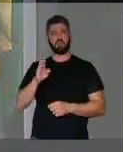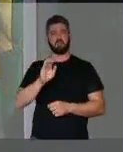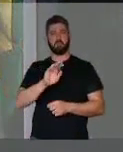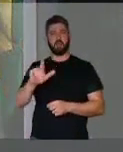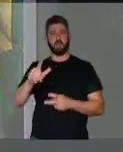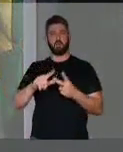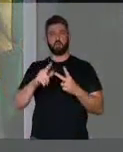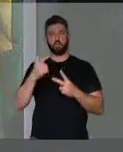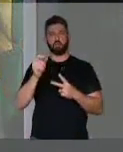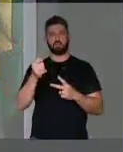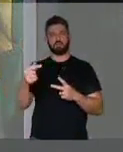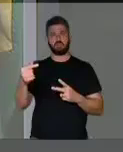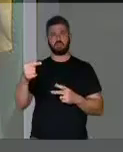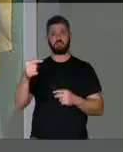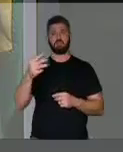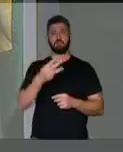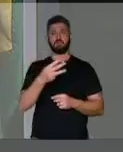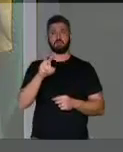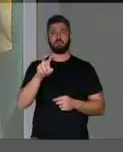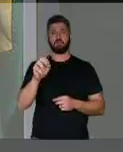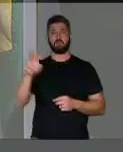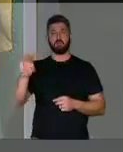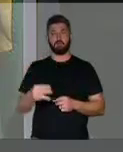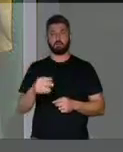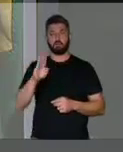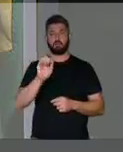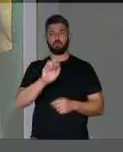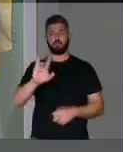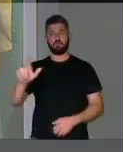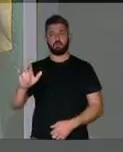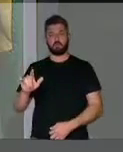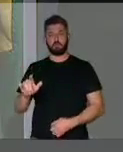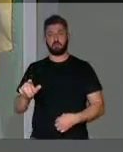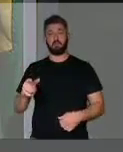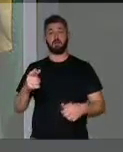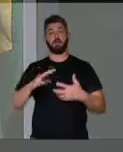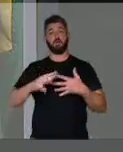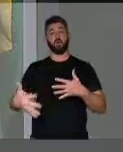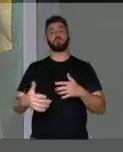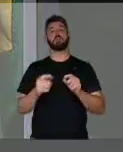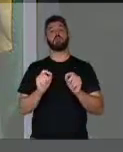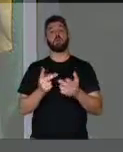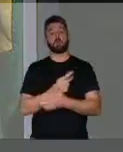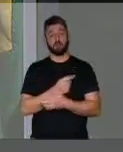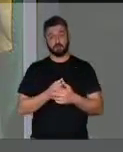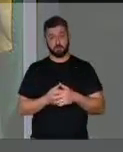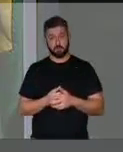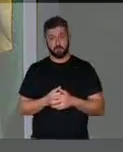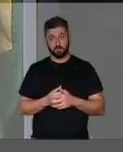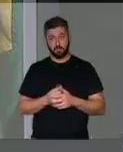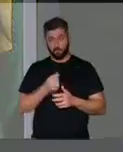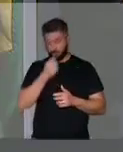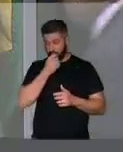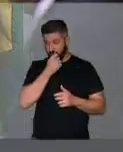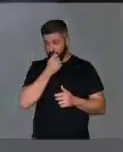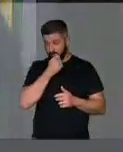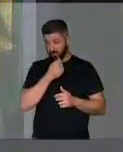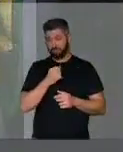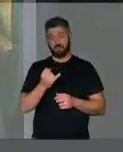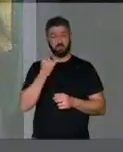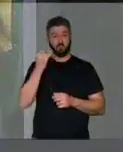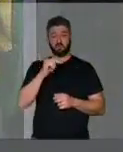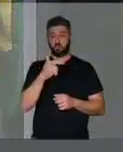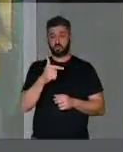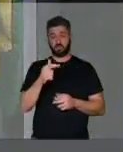e em 2017, 350 milhões de barrins. A consequência das exportações de petróleo cru e a pouca